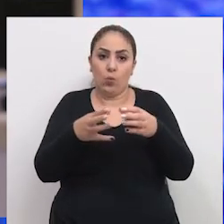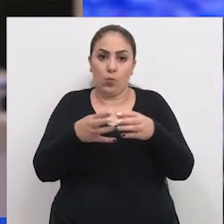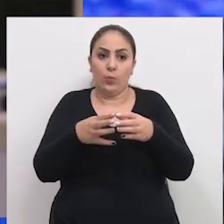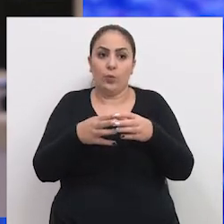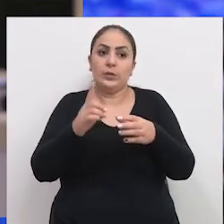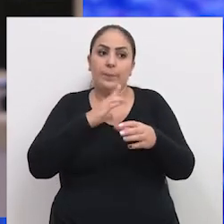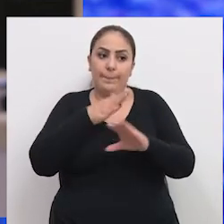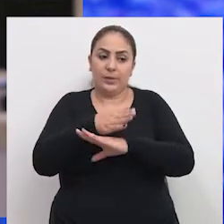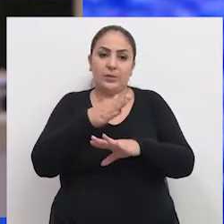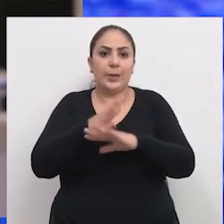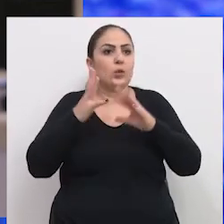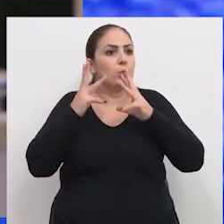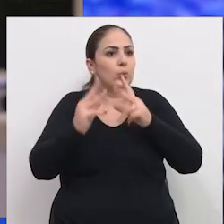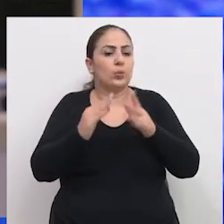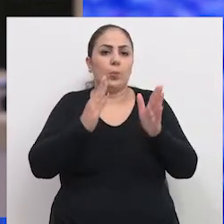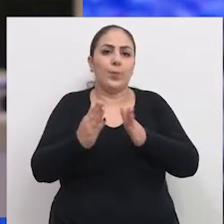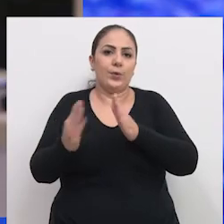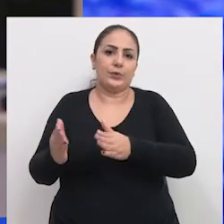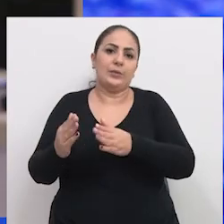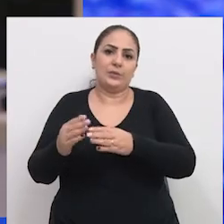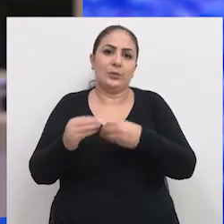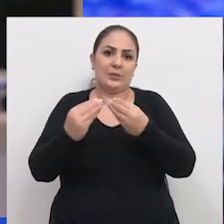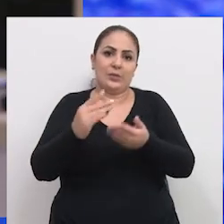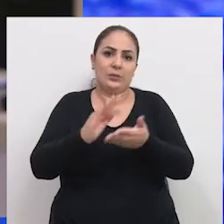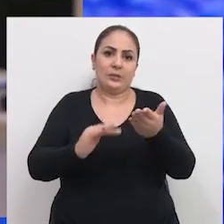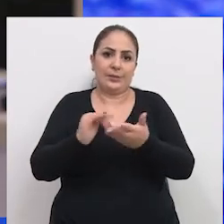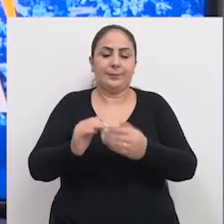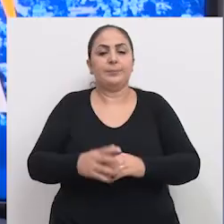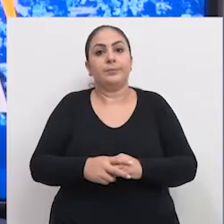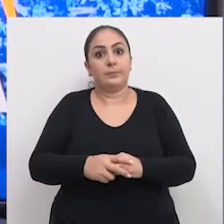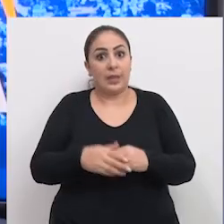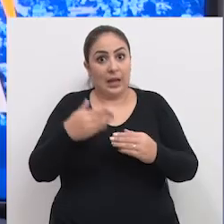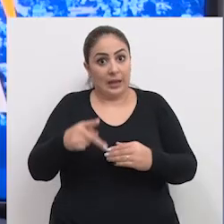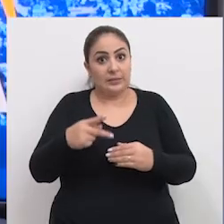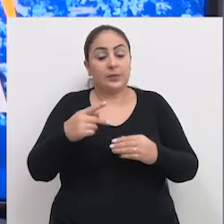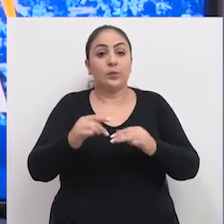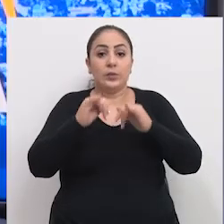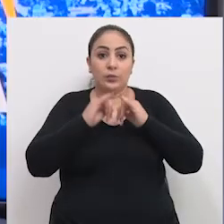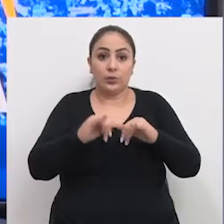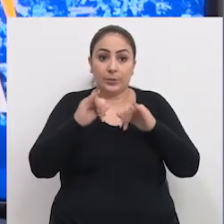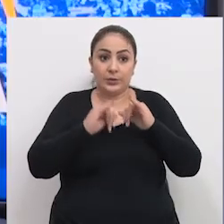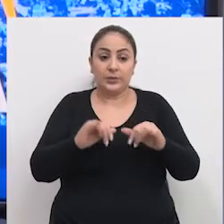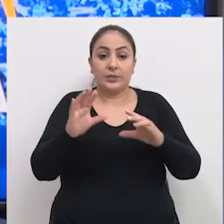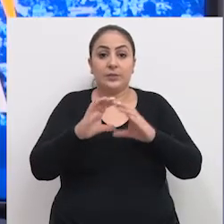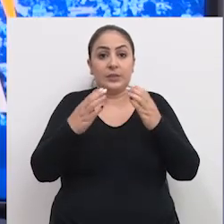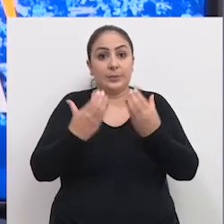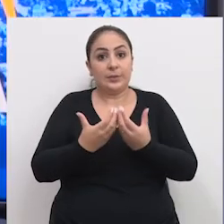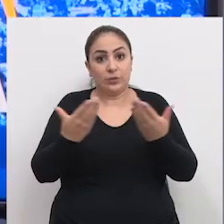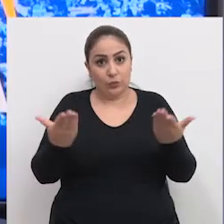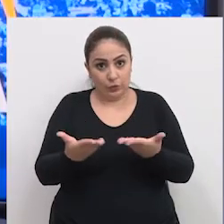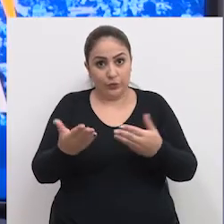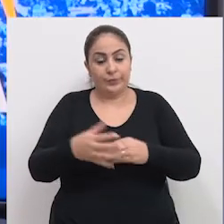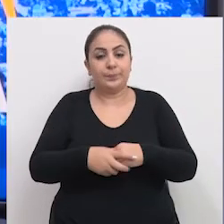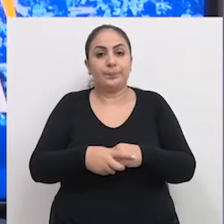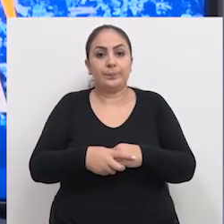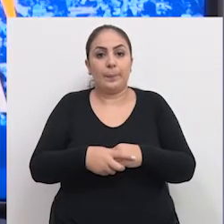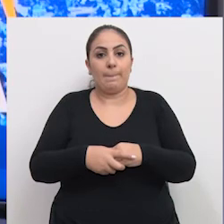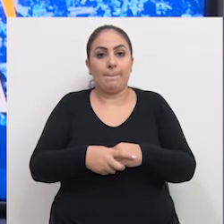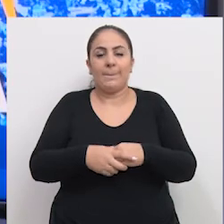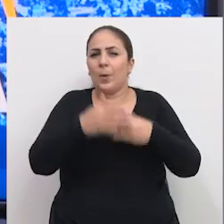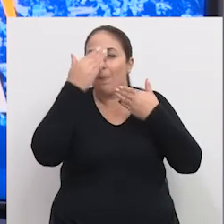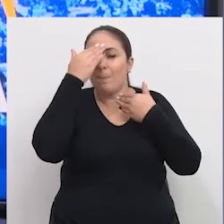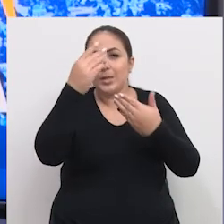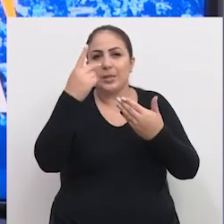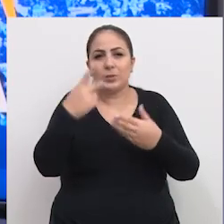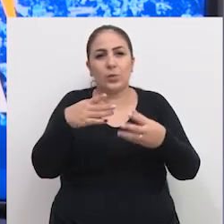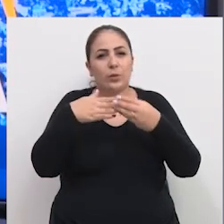equipe que participa de todo esse processo da doação de sangue. E essas foram as informações do Jornal da Câmara de hoje.